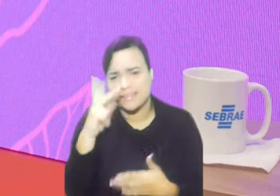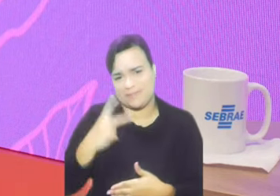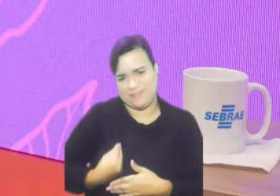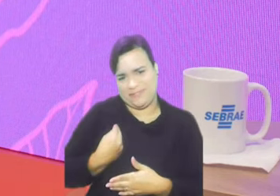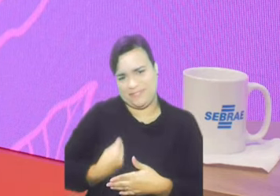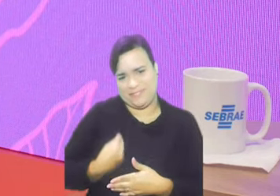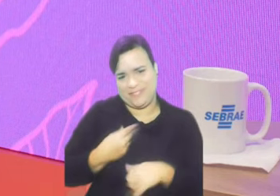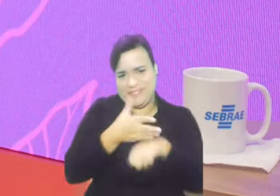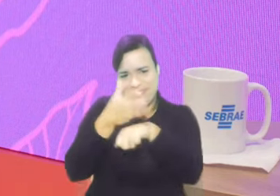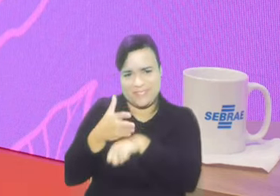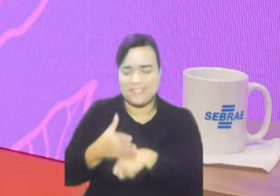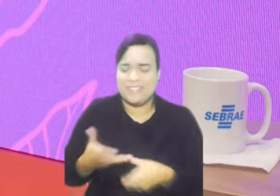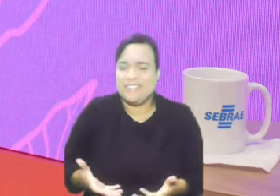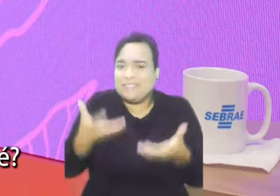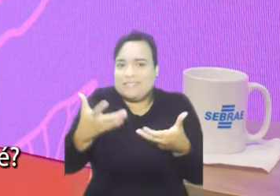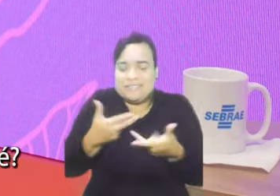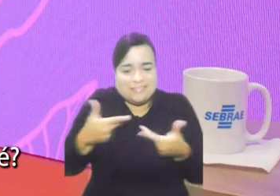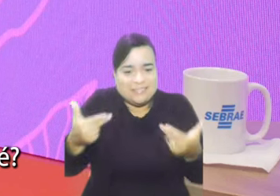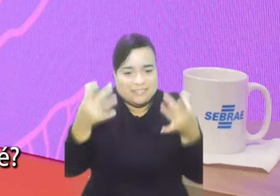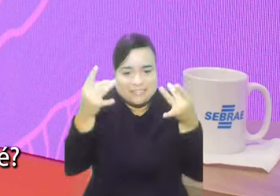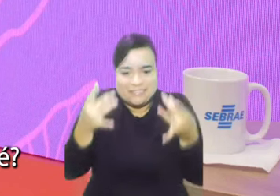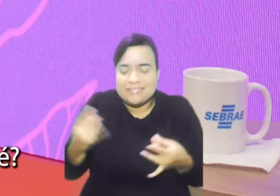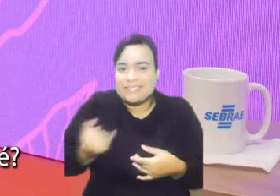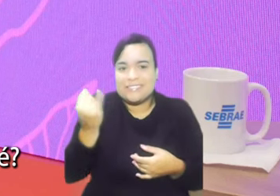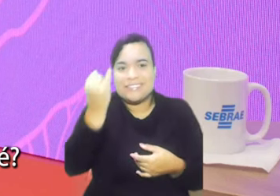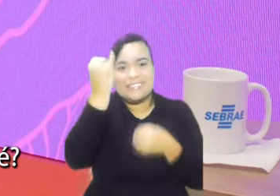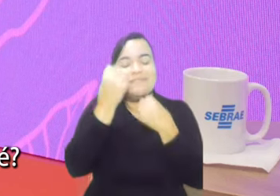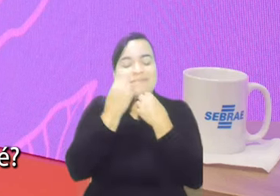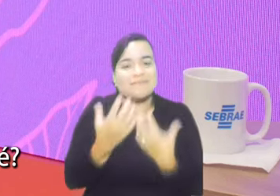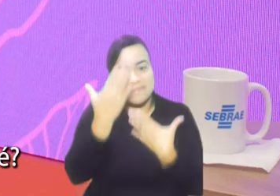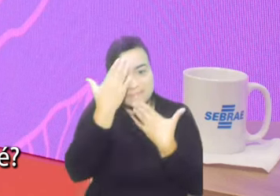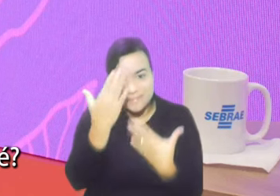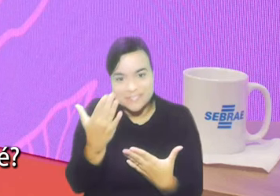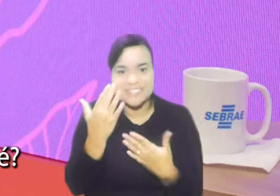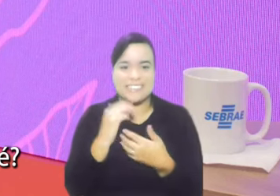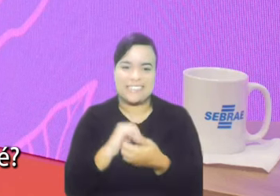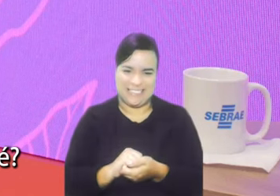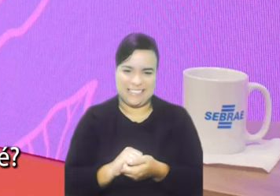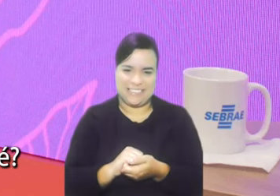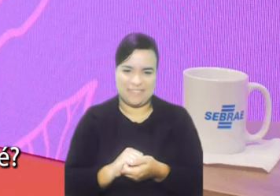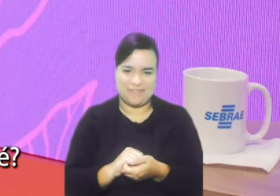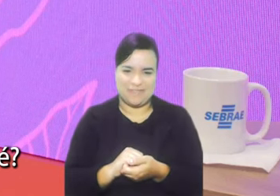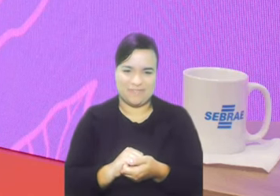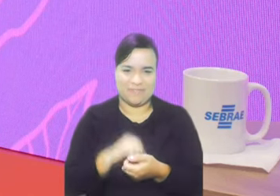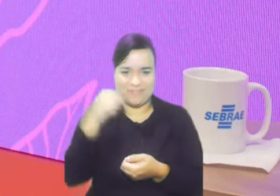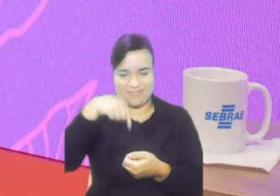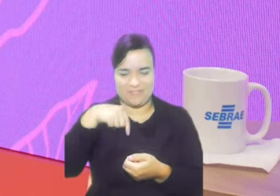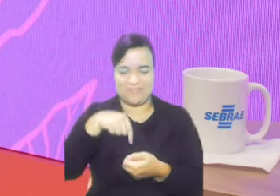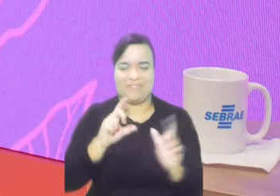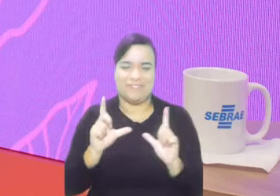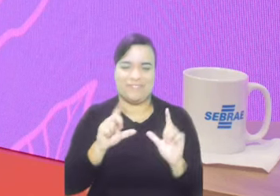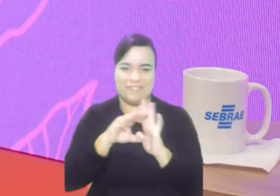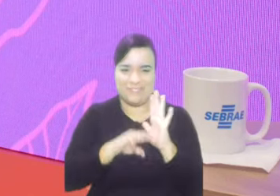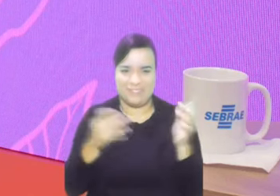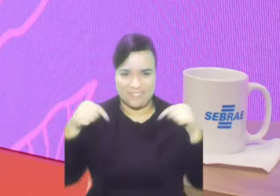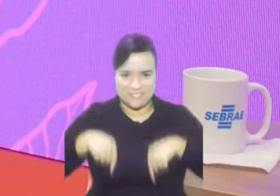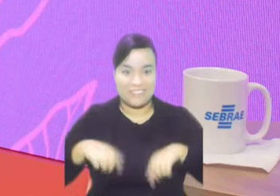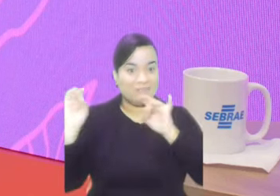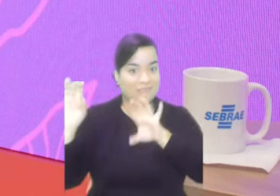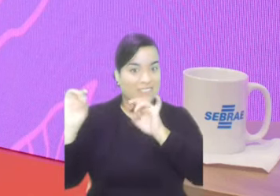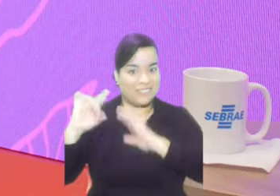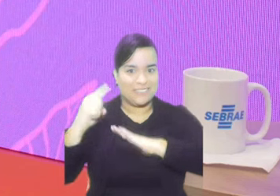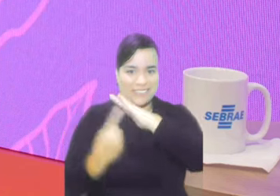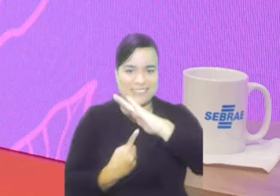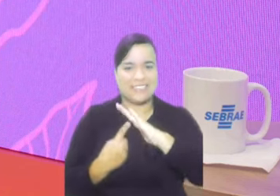sua participação, pela riqueza das informações que você trouxe para o nosso programa, especial Imigrantes e